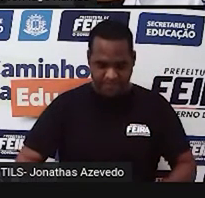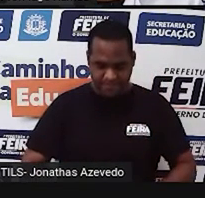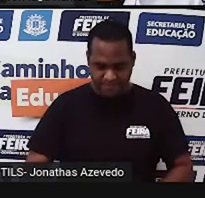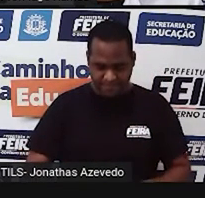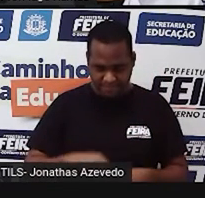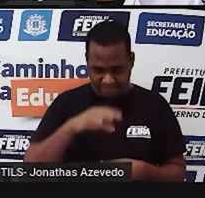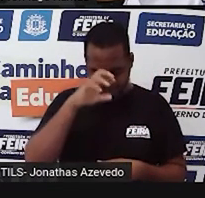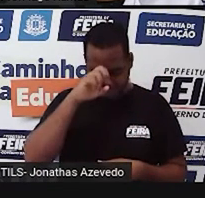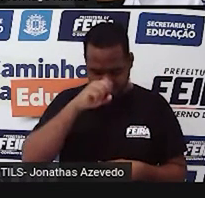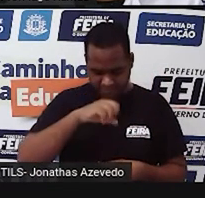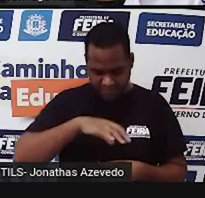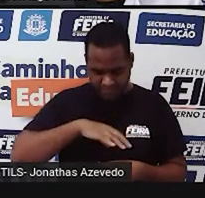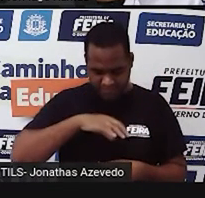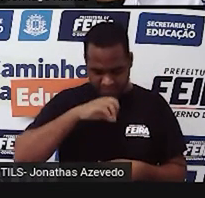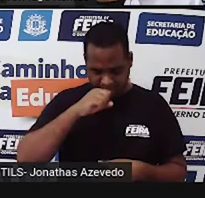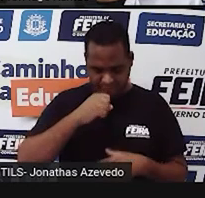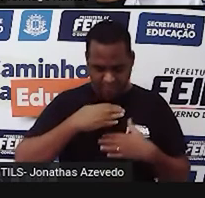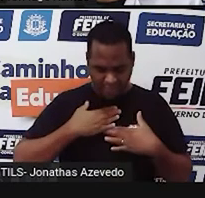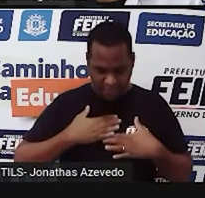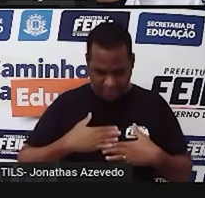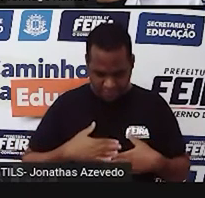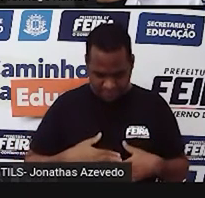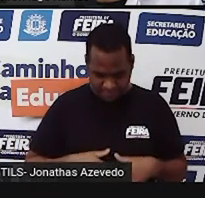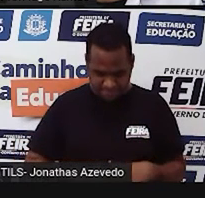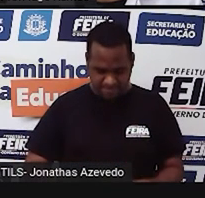cérebro, beleza? Organizando as ideias.